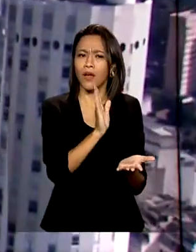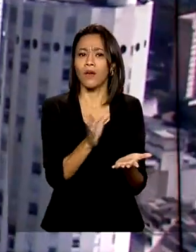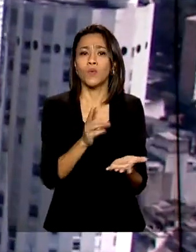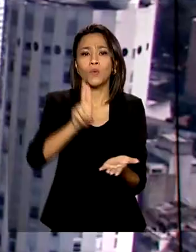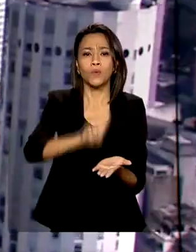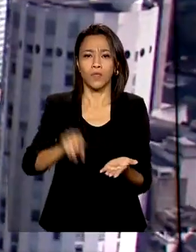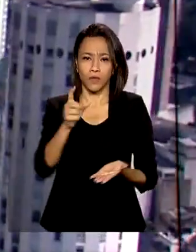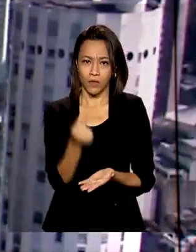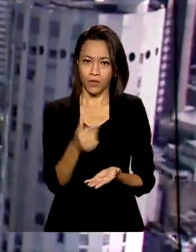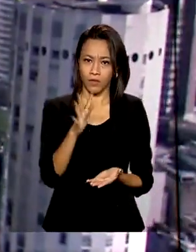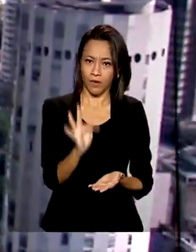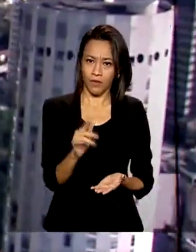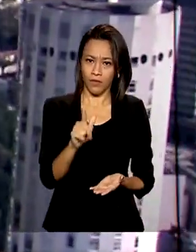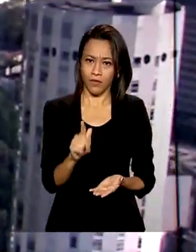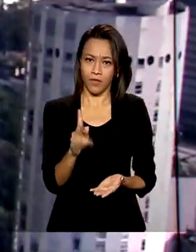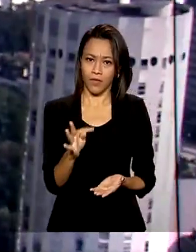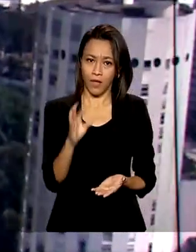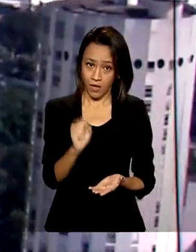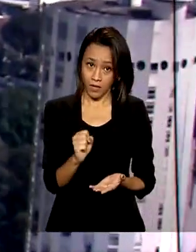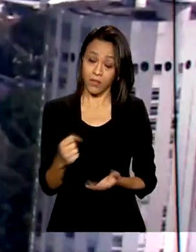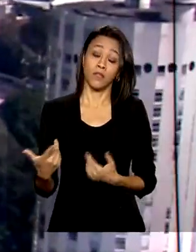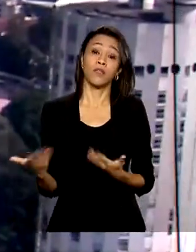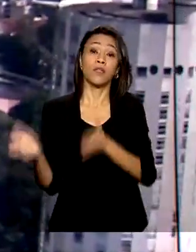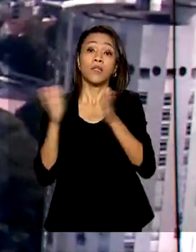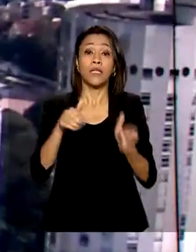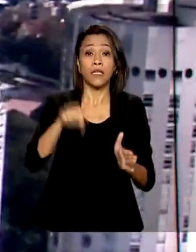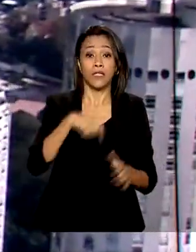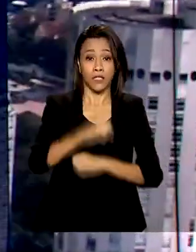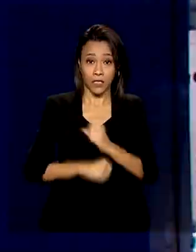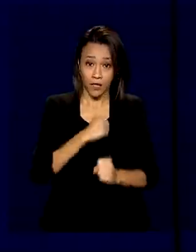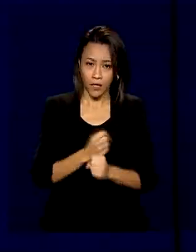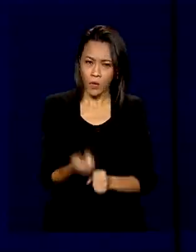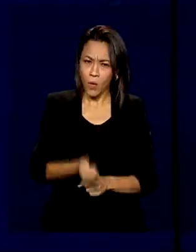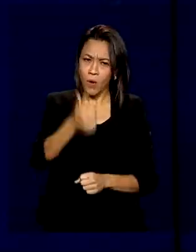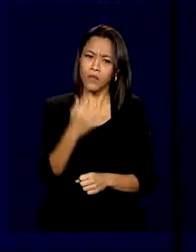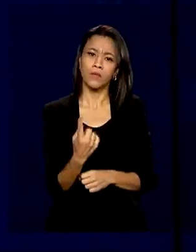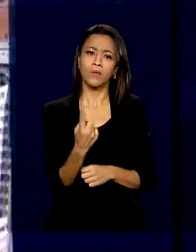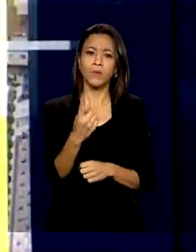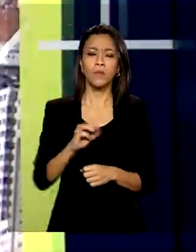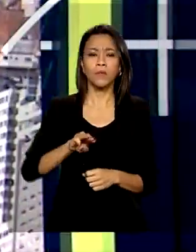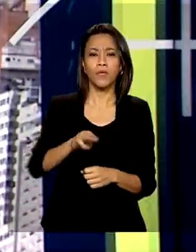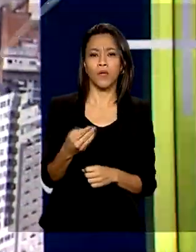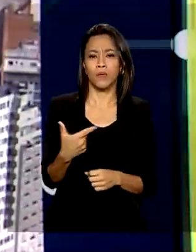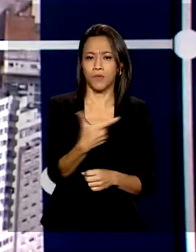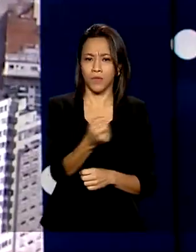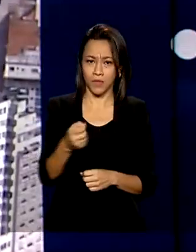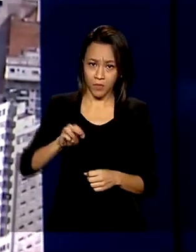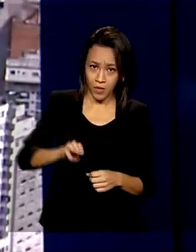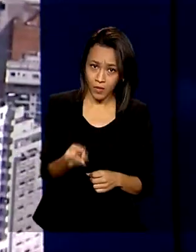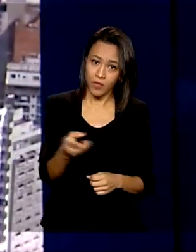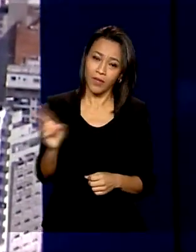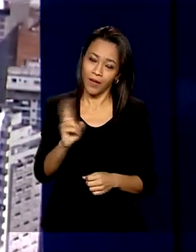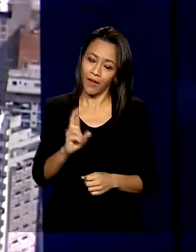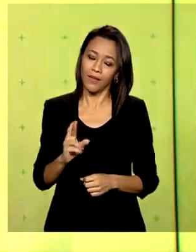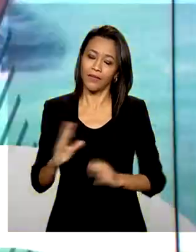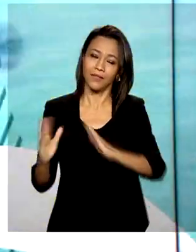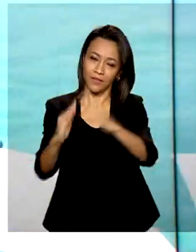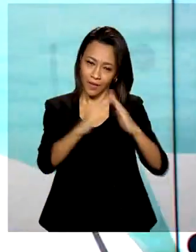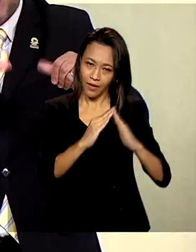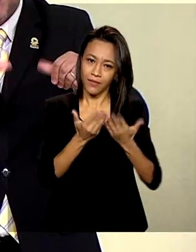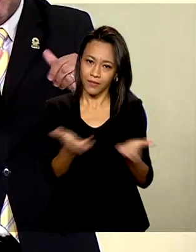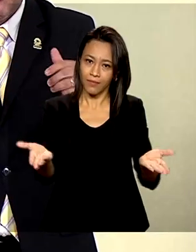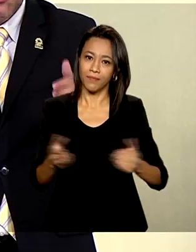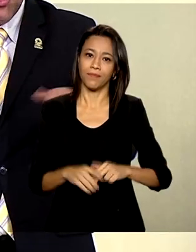FGTS. Em 2020, o governo federal investiu quase 1 bilhão e 200 milhões de reais em habitação popular.